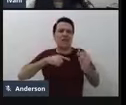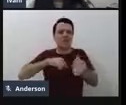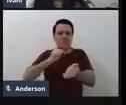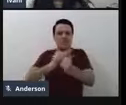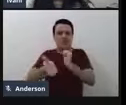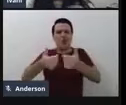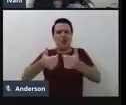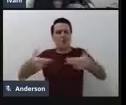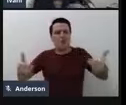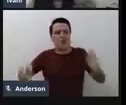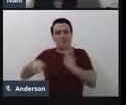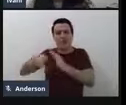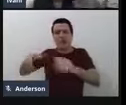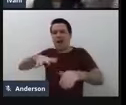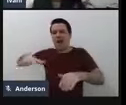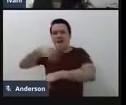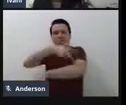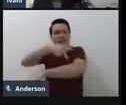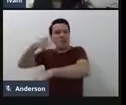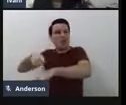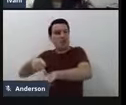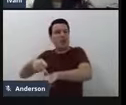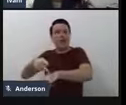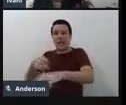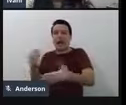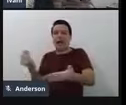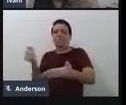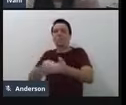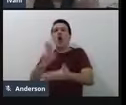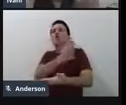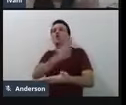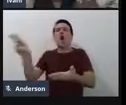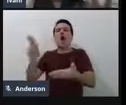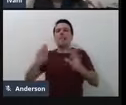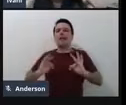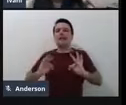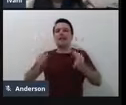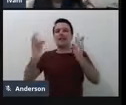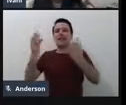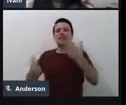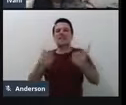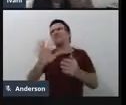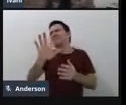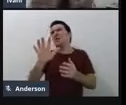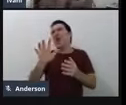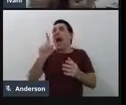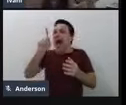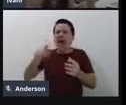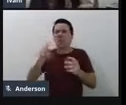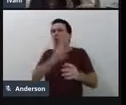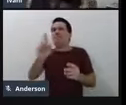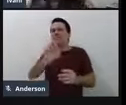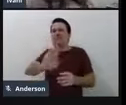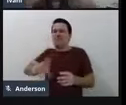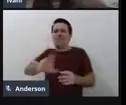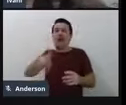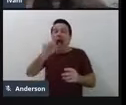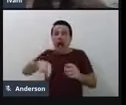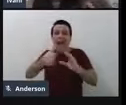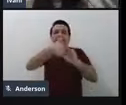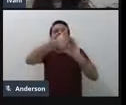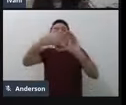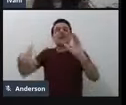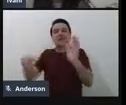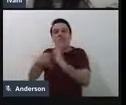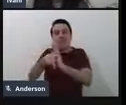surgiram com o nome de tecnologia assistiva, ou melhor, com a característica, né, com o adjetivo final de